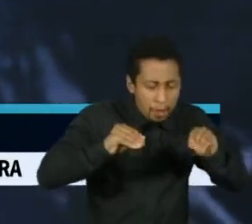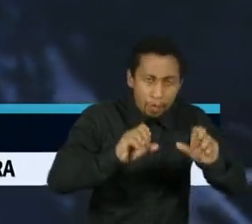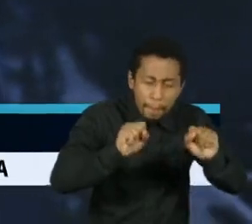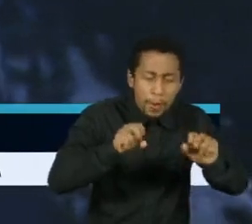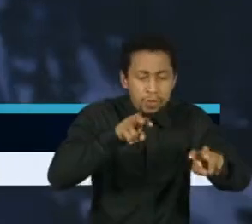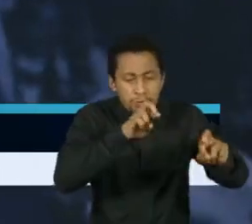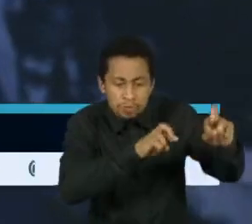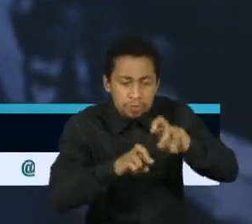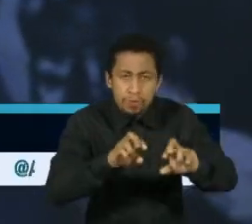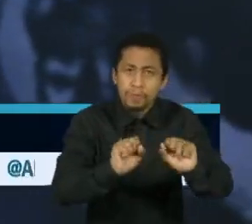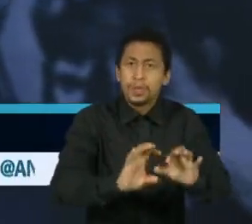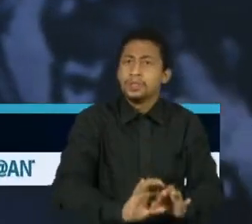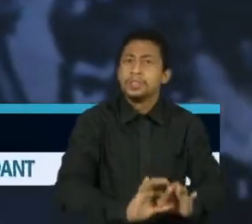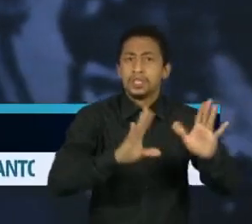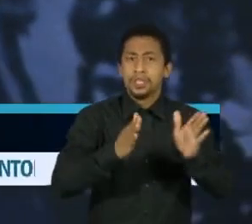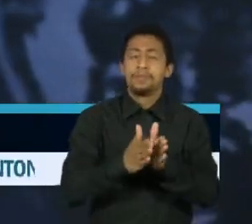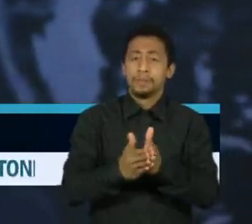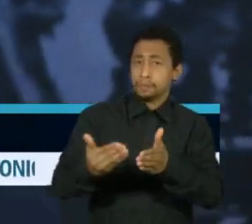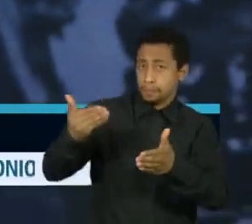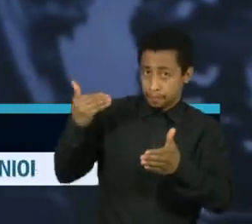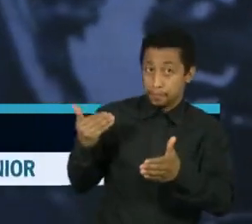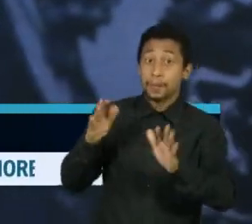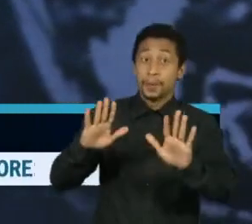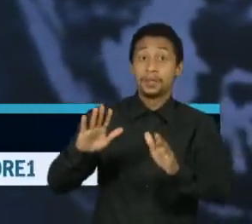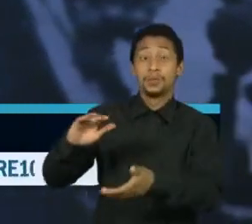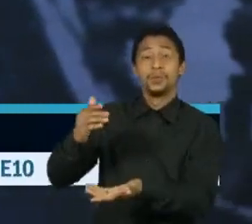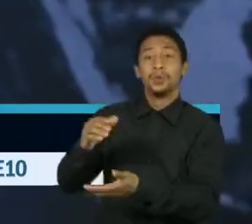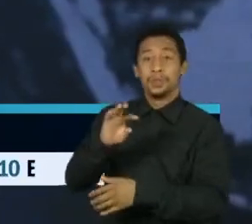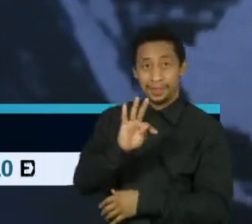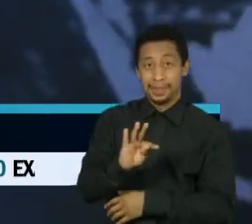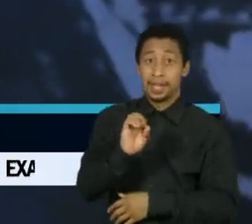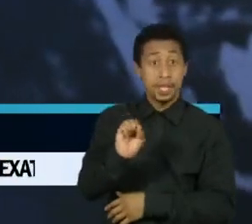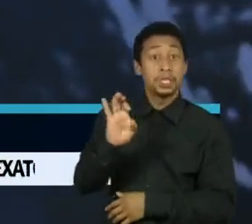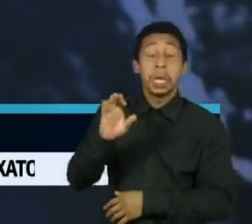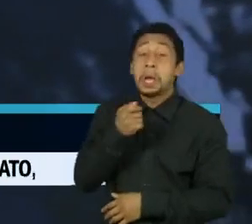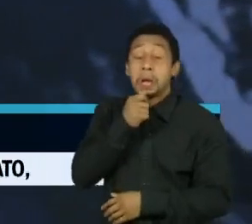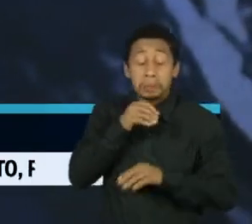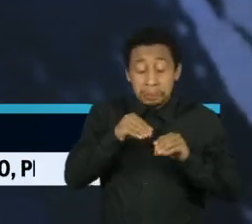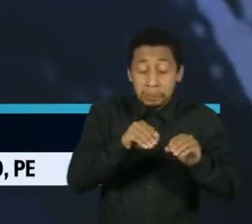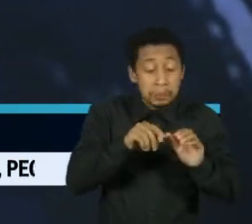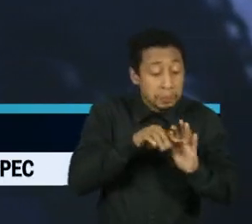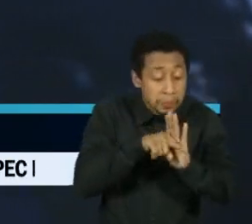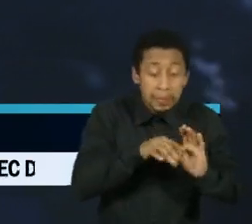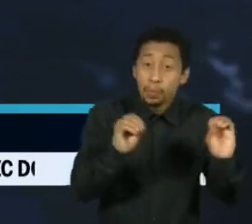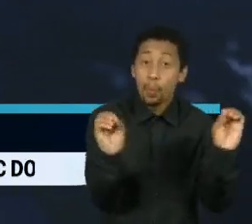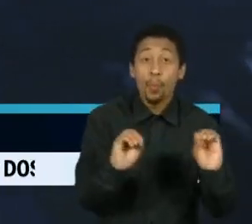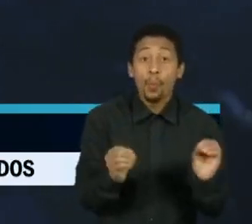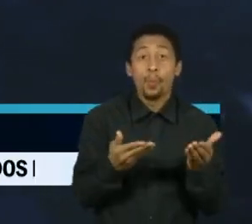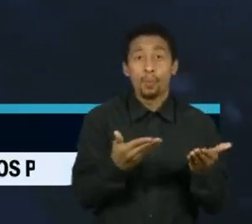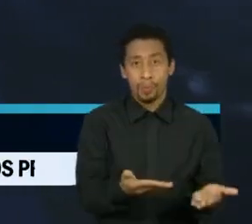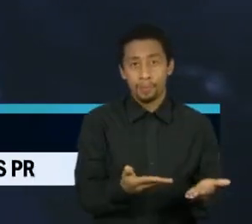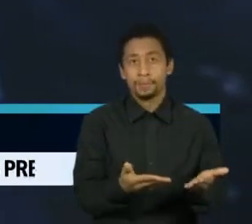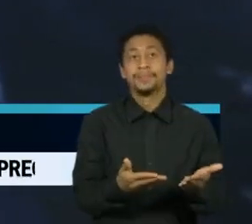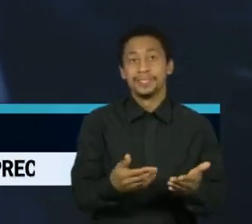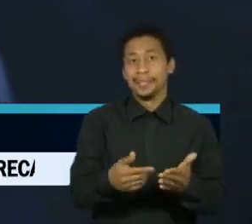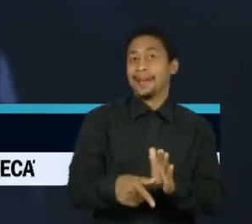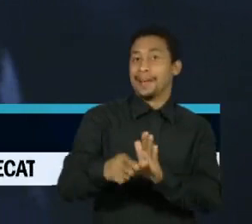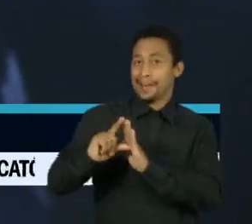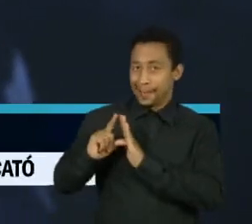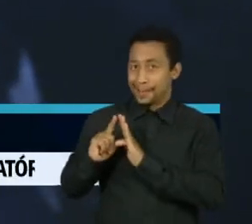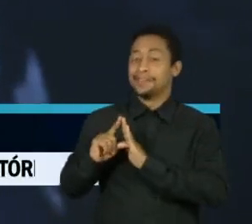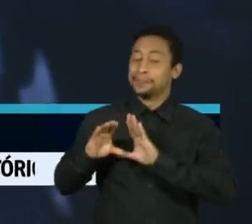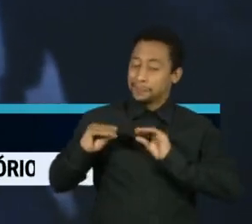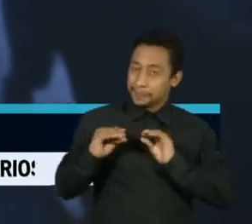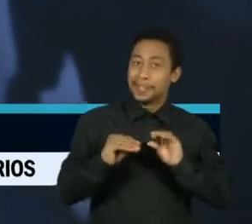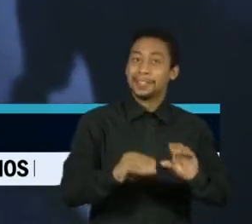partidos políticos e órgãos autorizados pelo TSE não compareceram à vistoria. A abertura antecipada foi uma das medidas